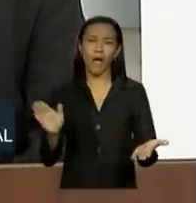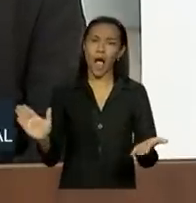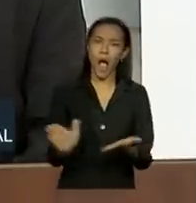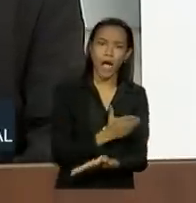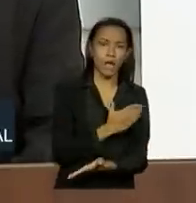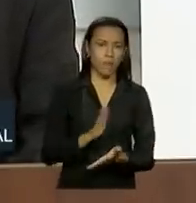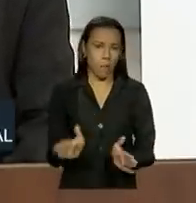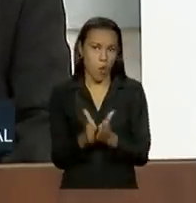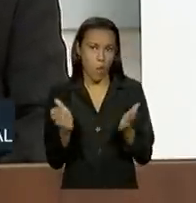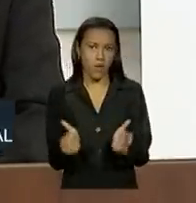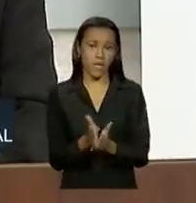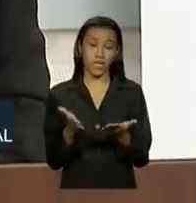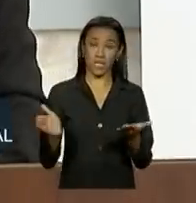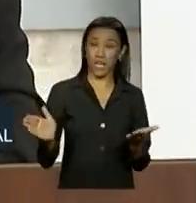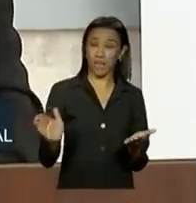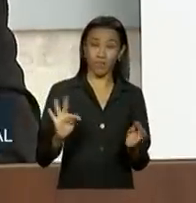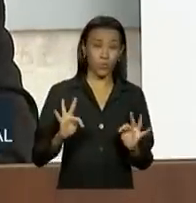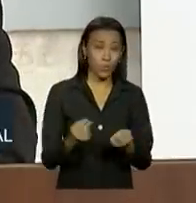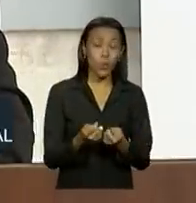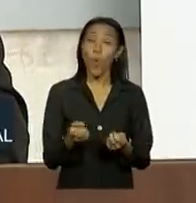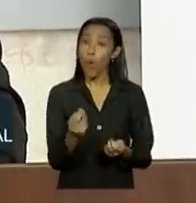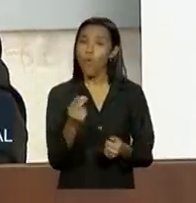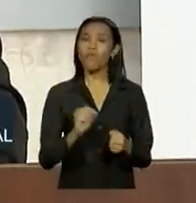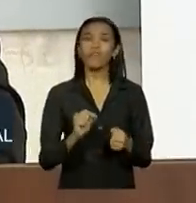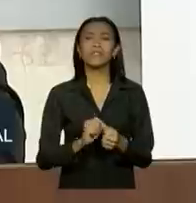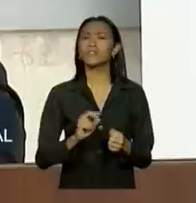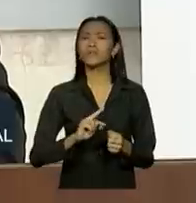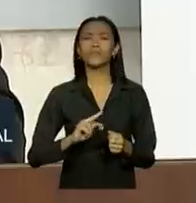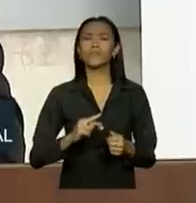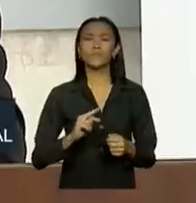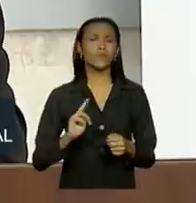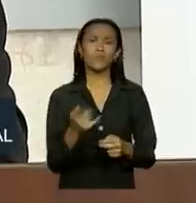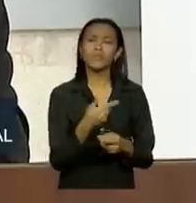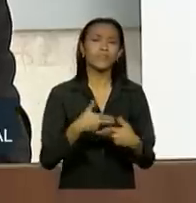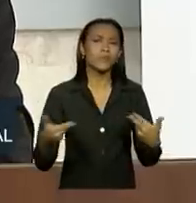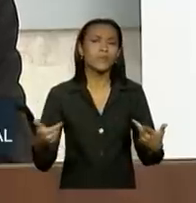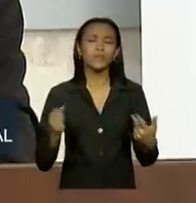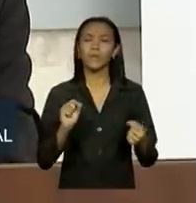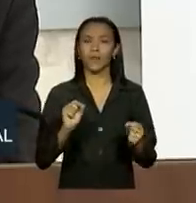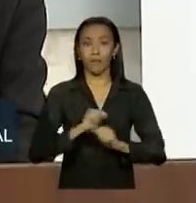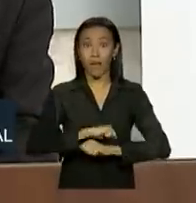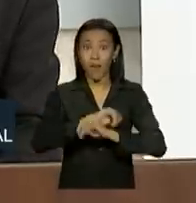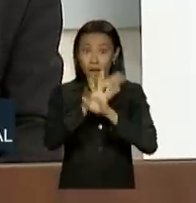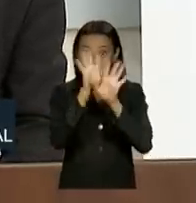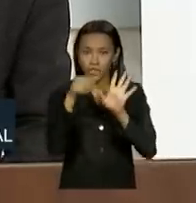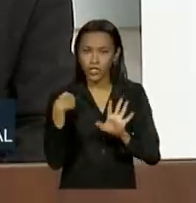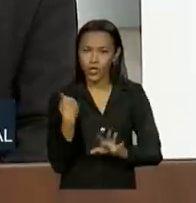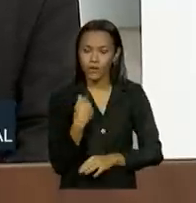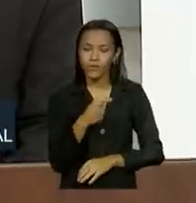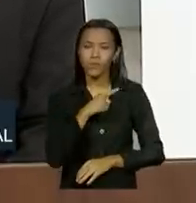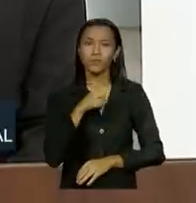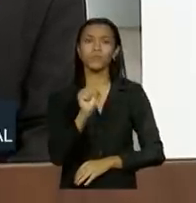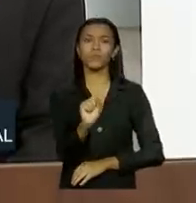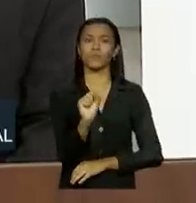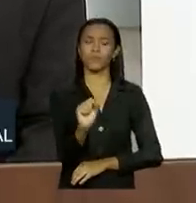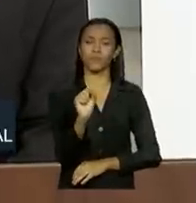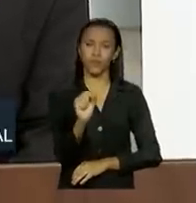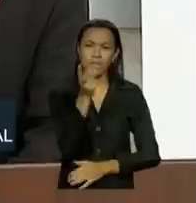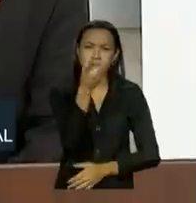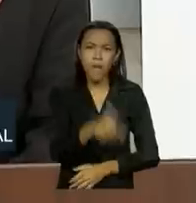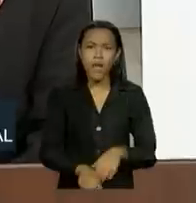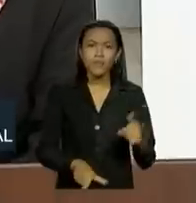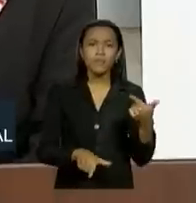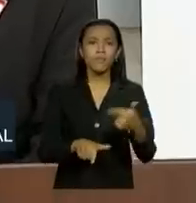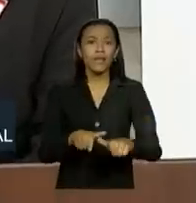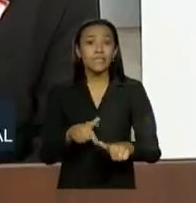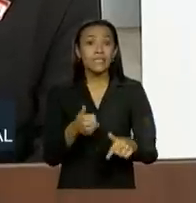pobreza? Ou fazer tudo isso com o sentido claro de que nós temos que ter cada vez